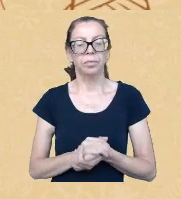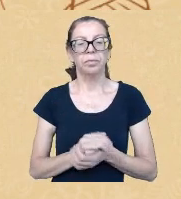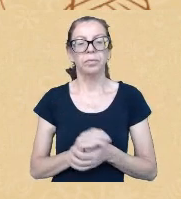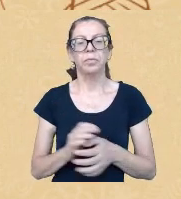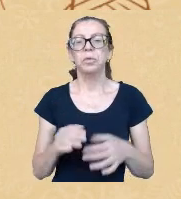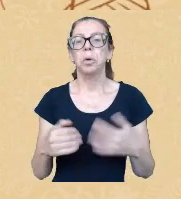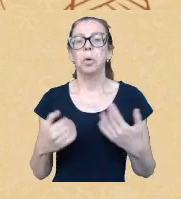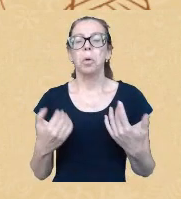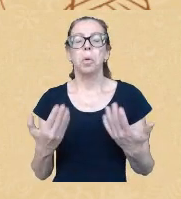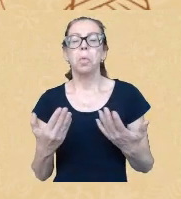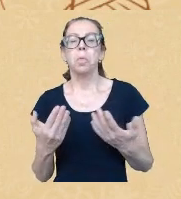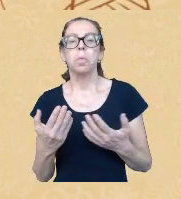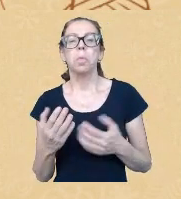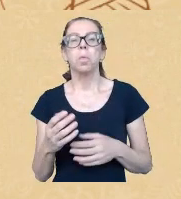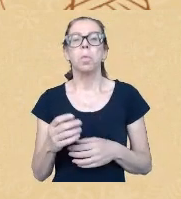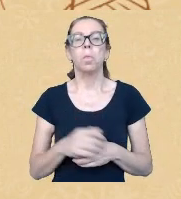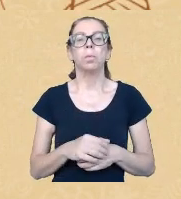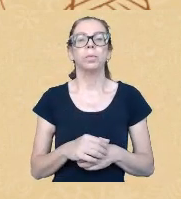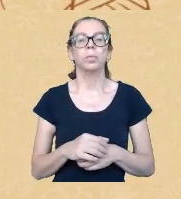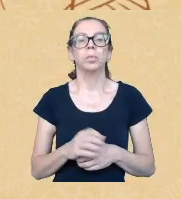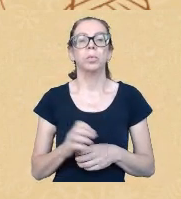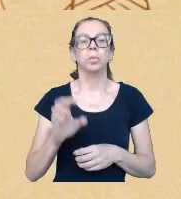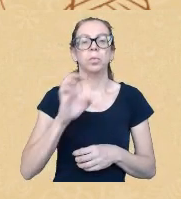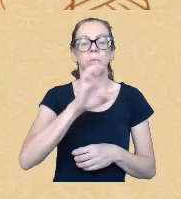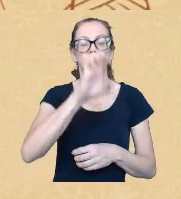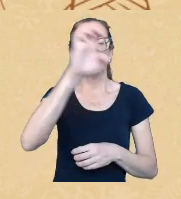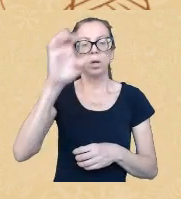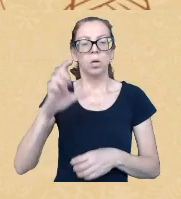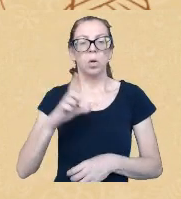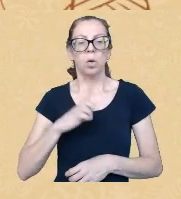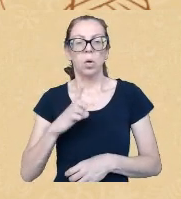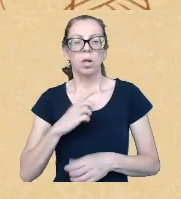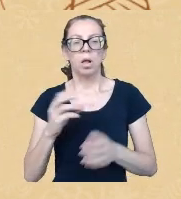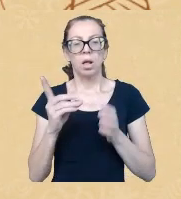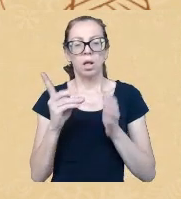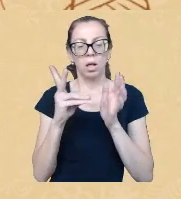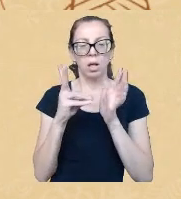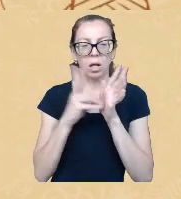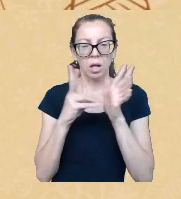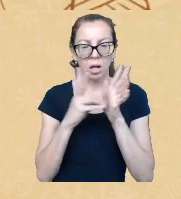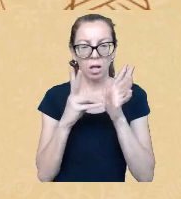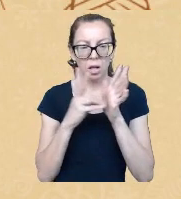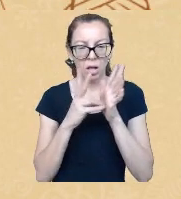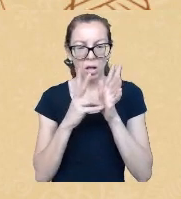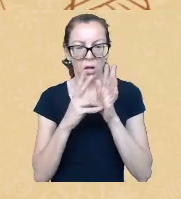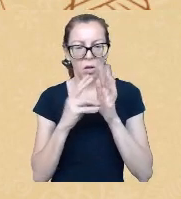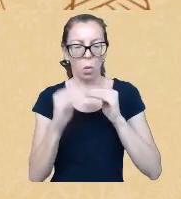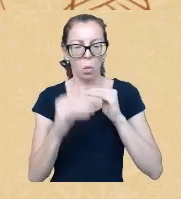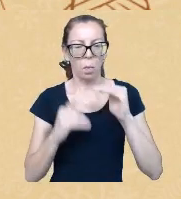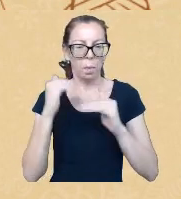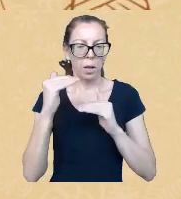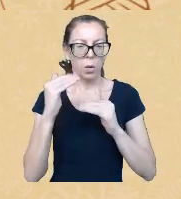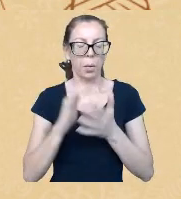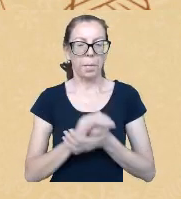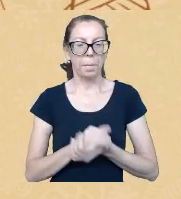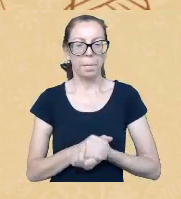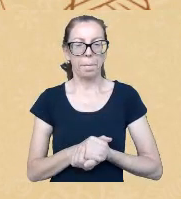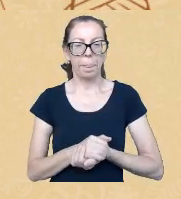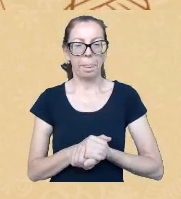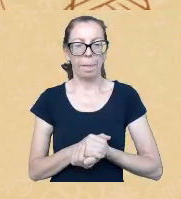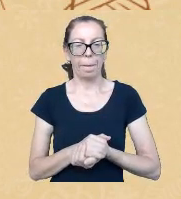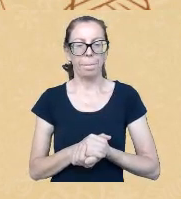mas que acaba e aí até fazendo um pouquinho esse percurso histórico de que décadas atrás